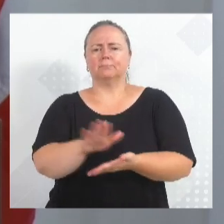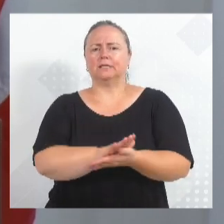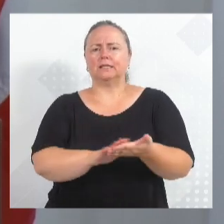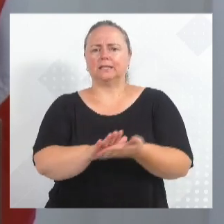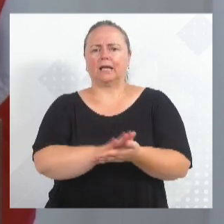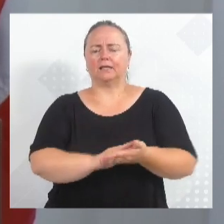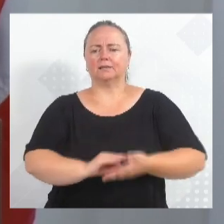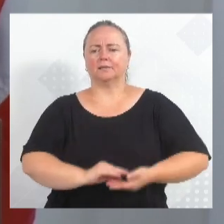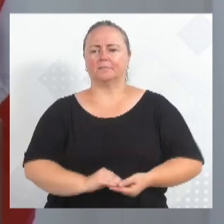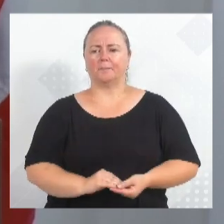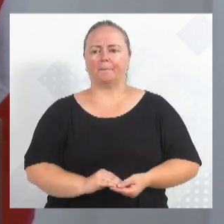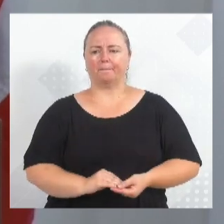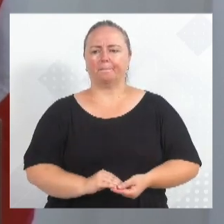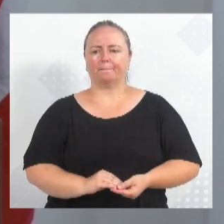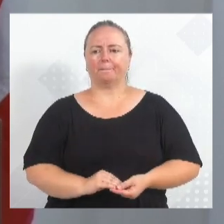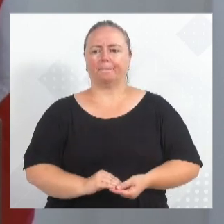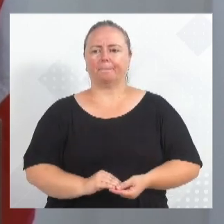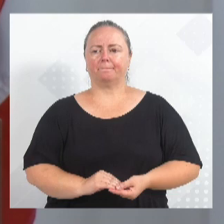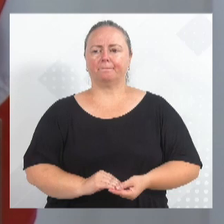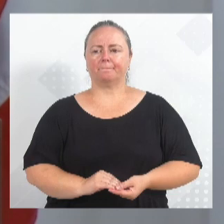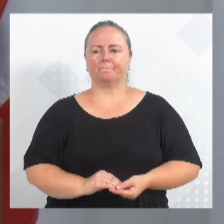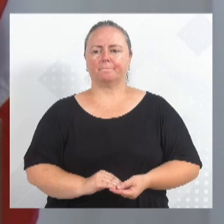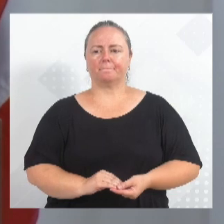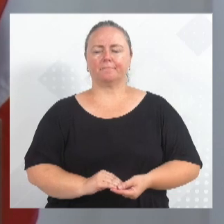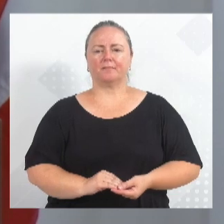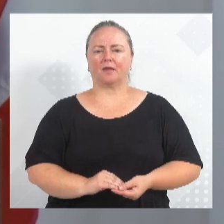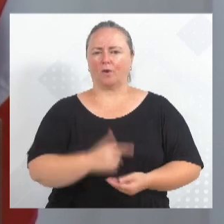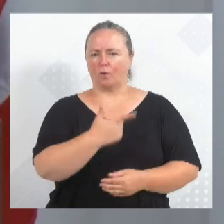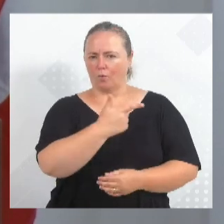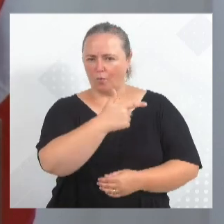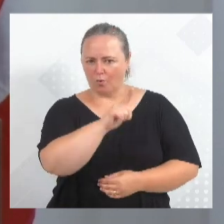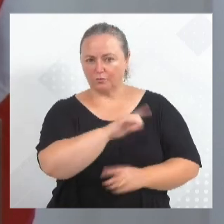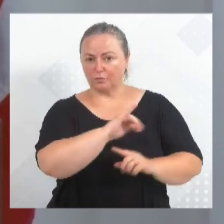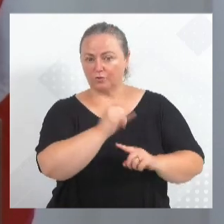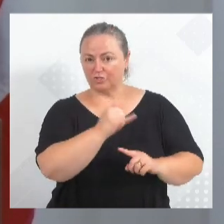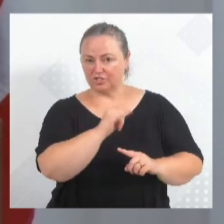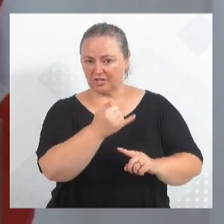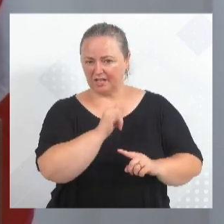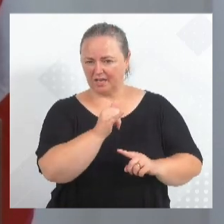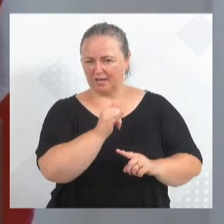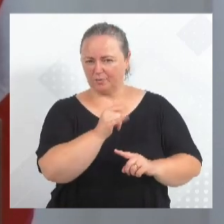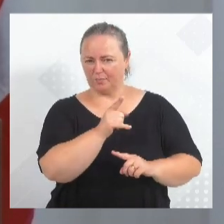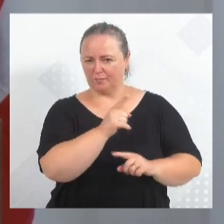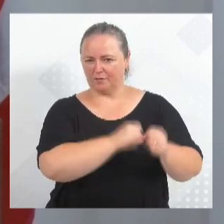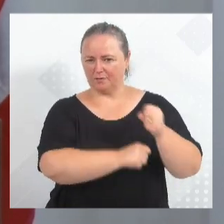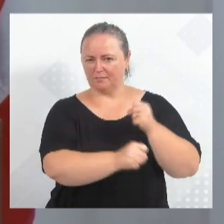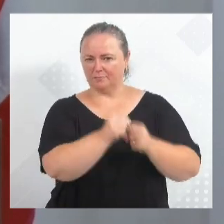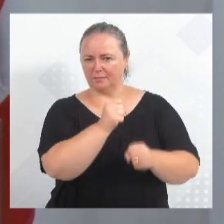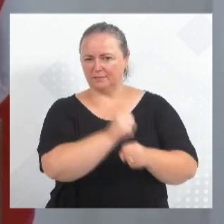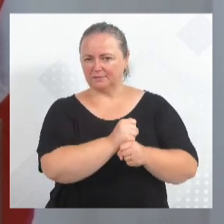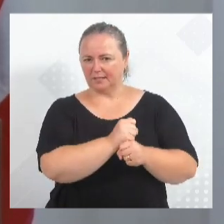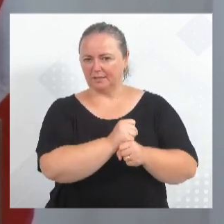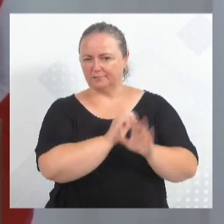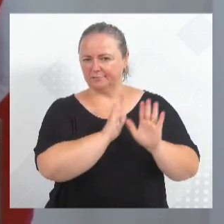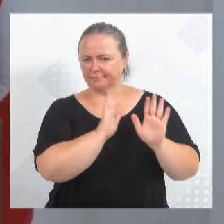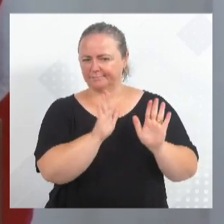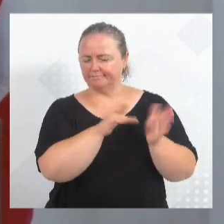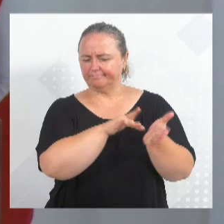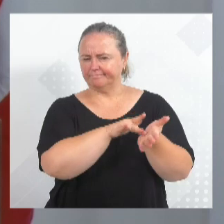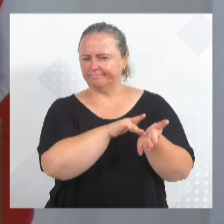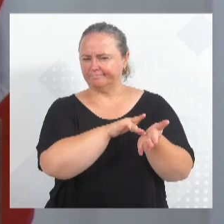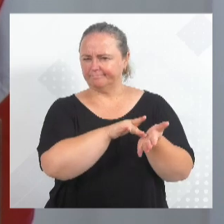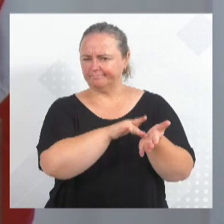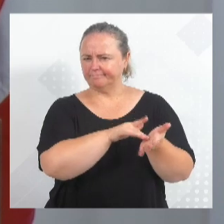daquele encontro que foi armado, os patriotas, em 8 de janeiro, aquele encontro que